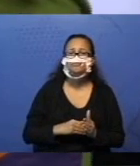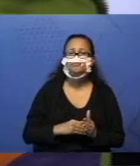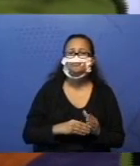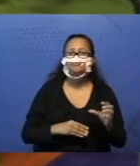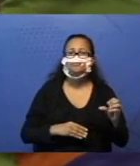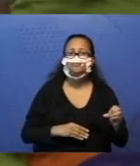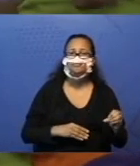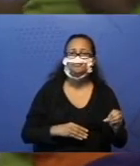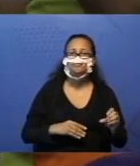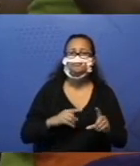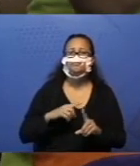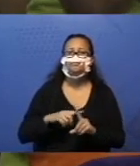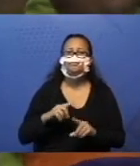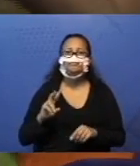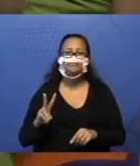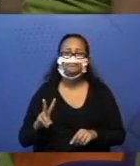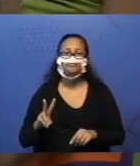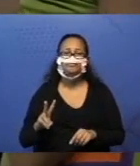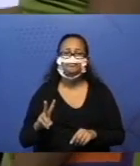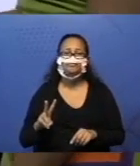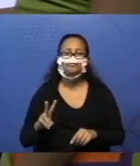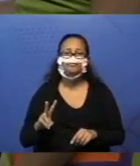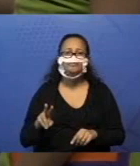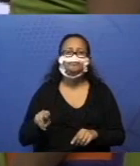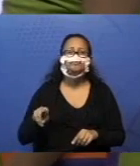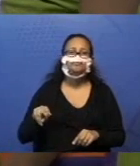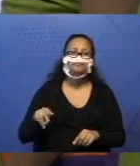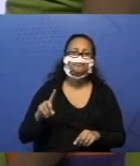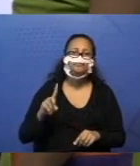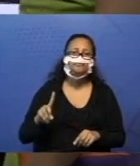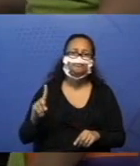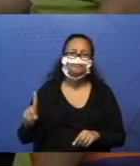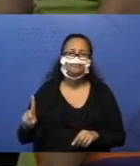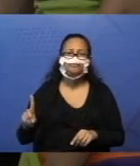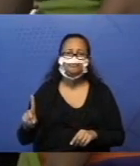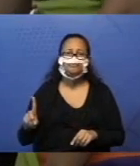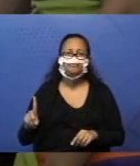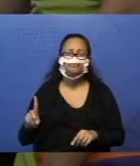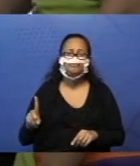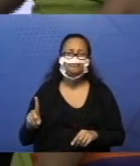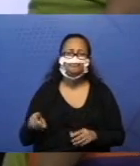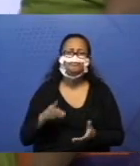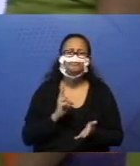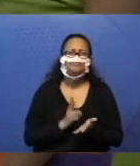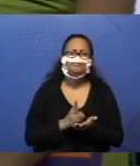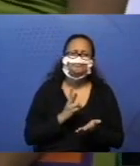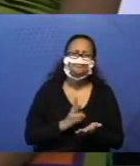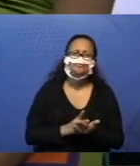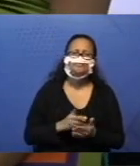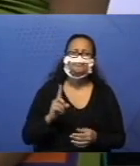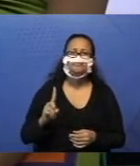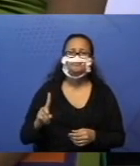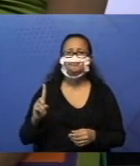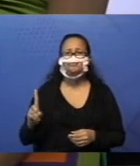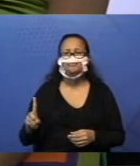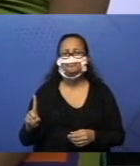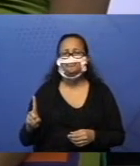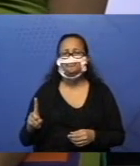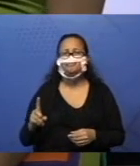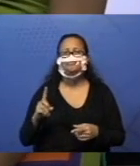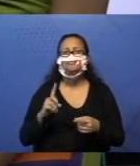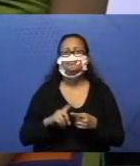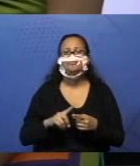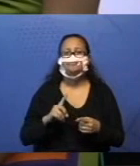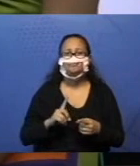mais 2. 9, 10, 11. Sempre vai dar 11, pessoal, porque a nossa linha, ó, ela é do